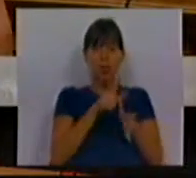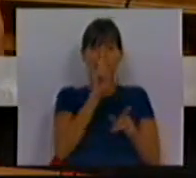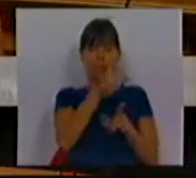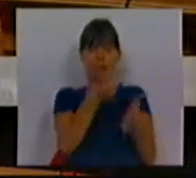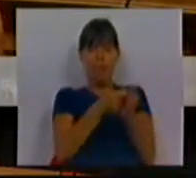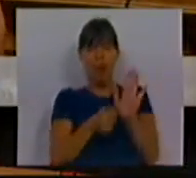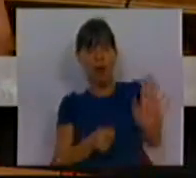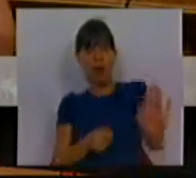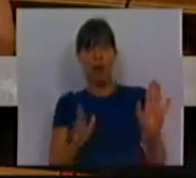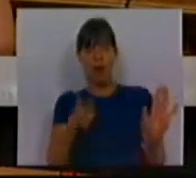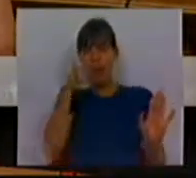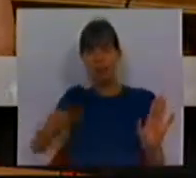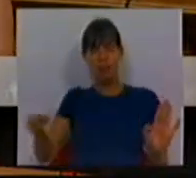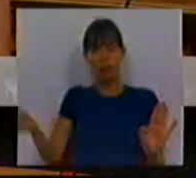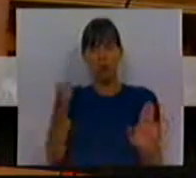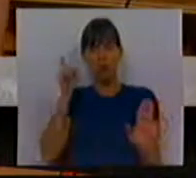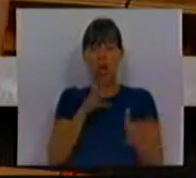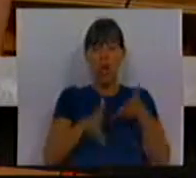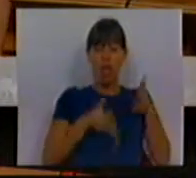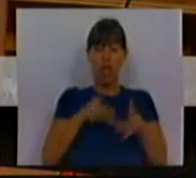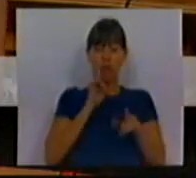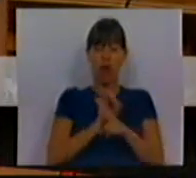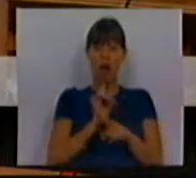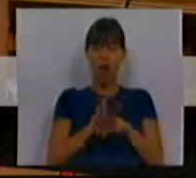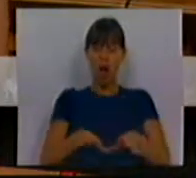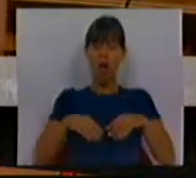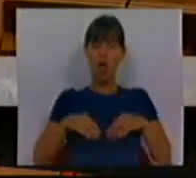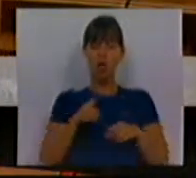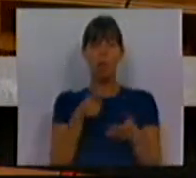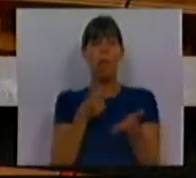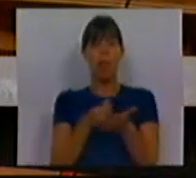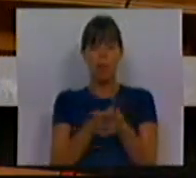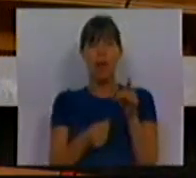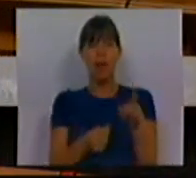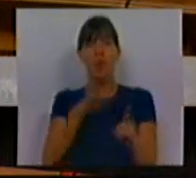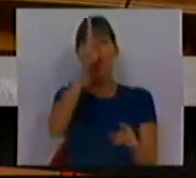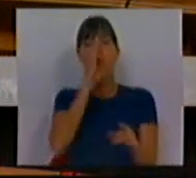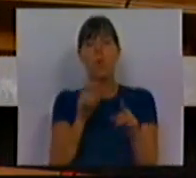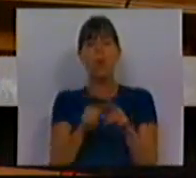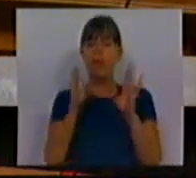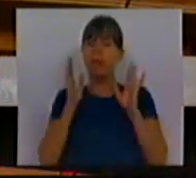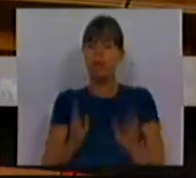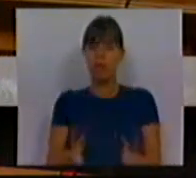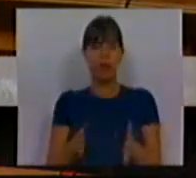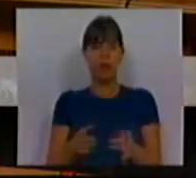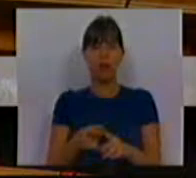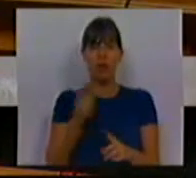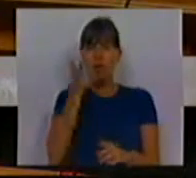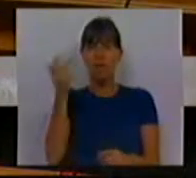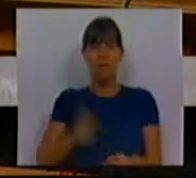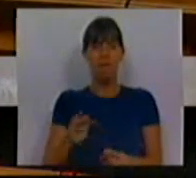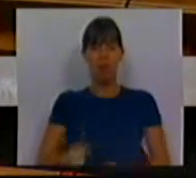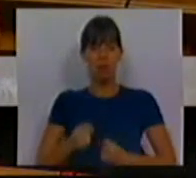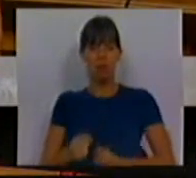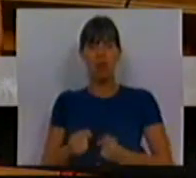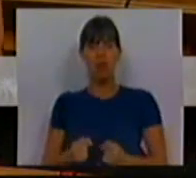a que a deve suportar. Para garantir que a indústria deste setor assuma este custo, o governo tem de deixar de ser fraco com